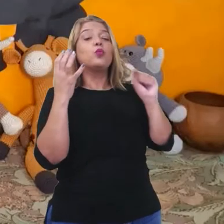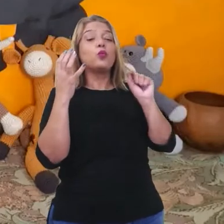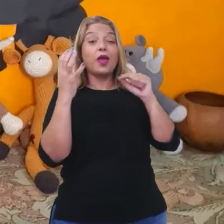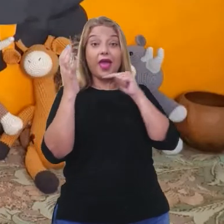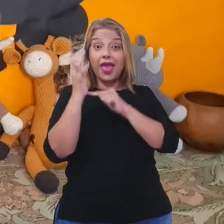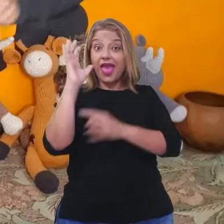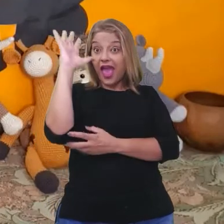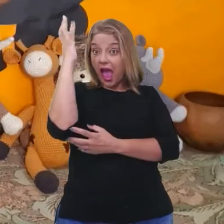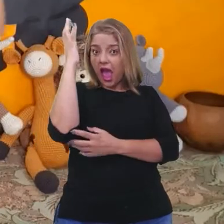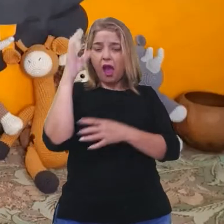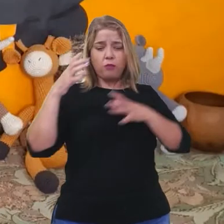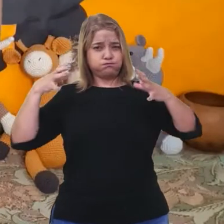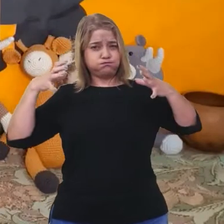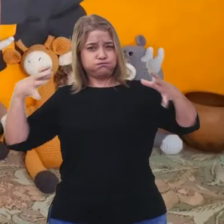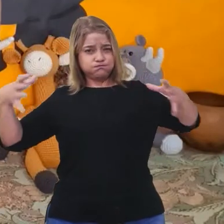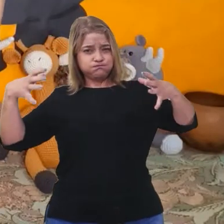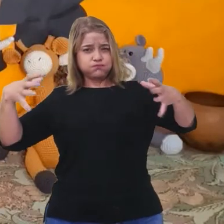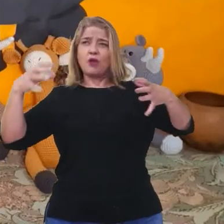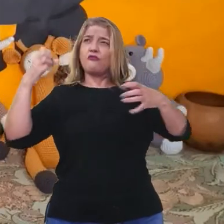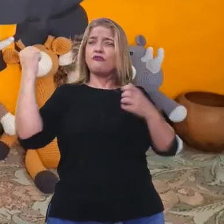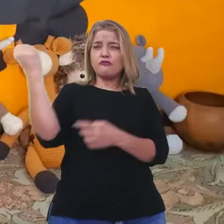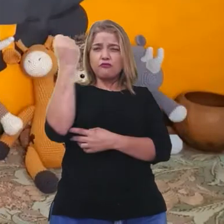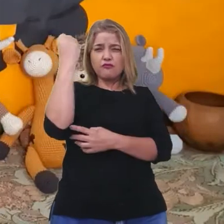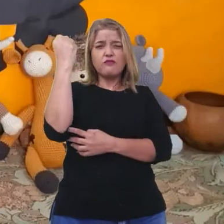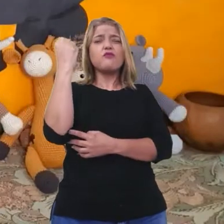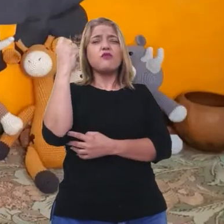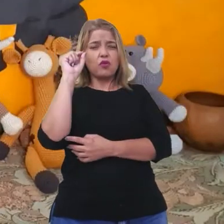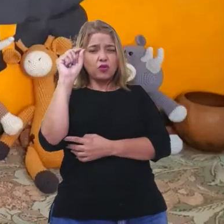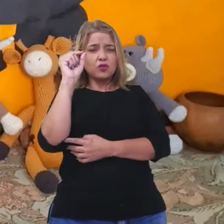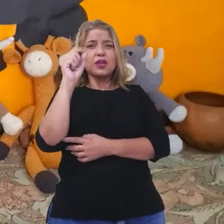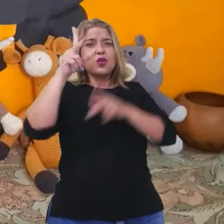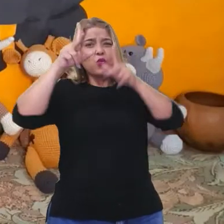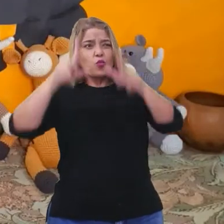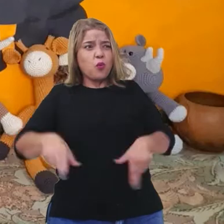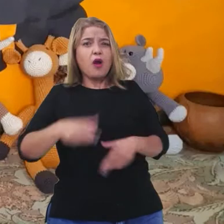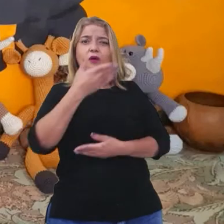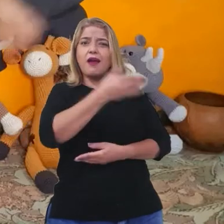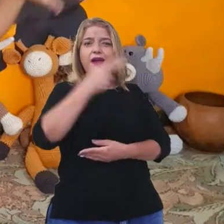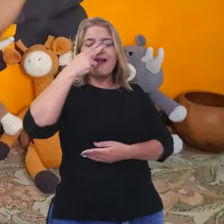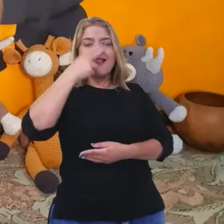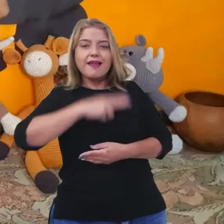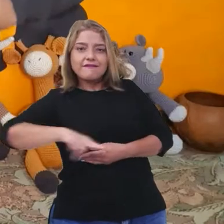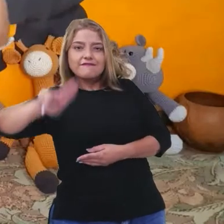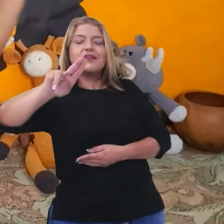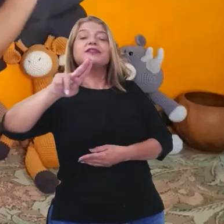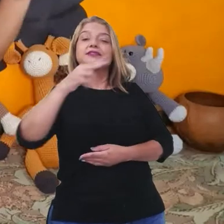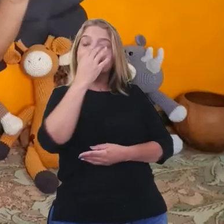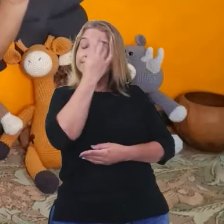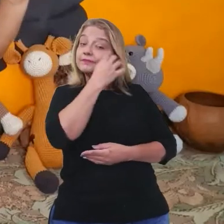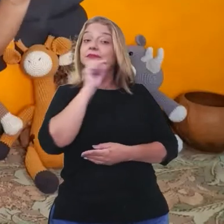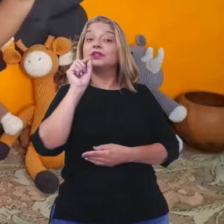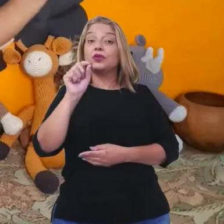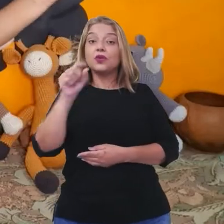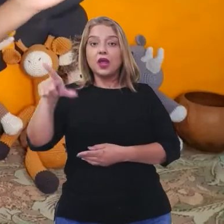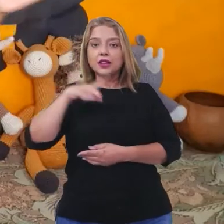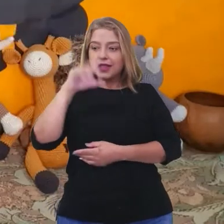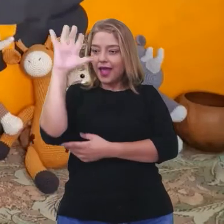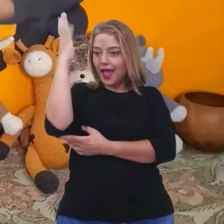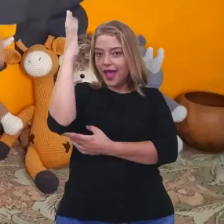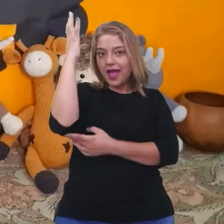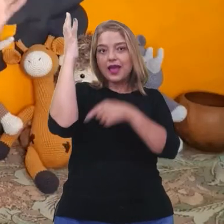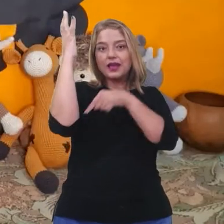era grossa e forte, como um elefante. E na copa desta árvore,